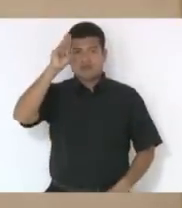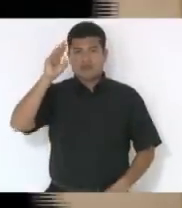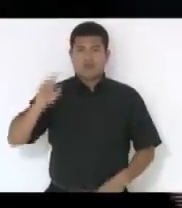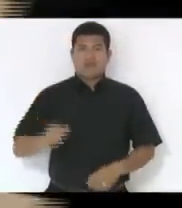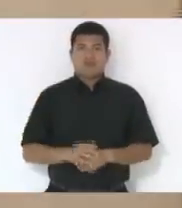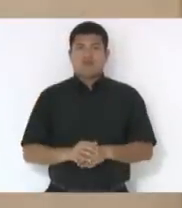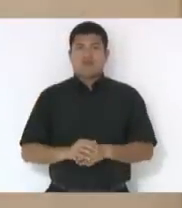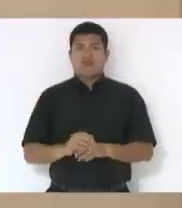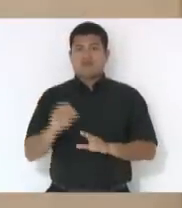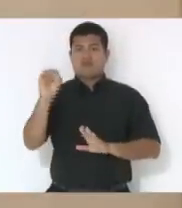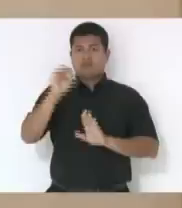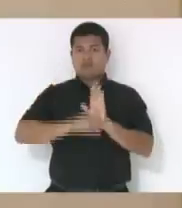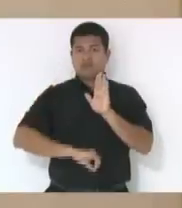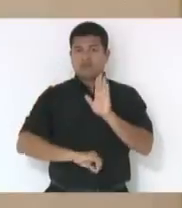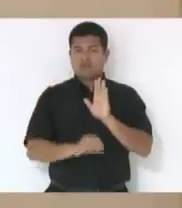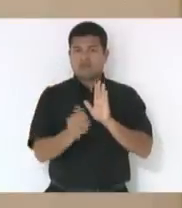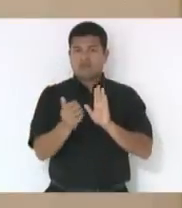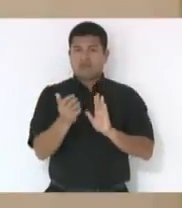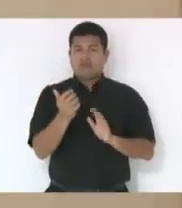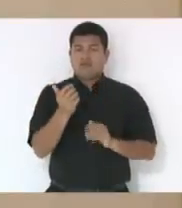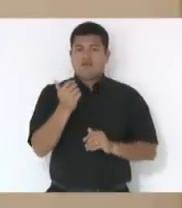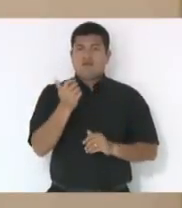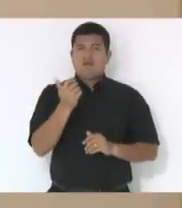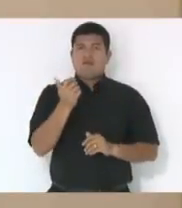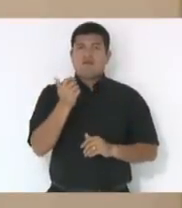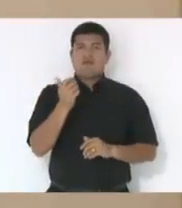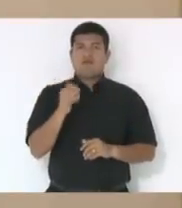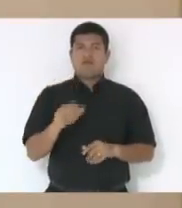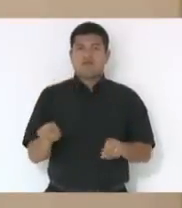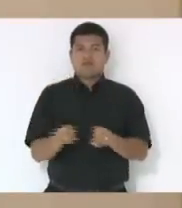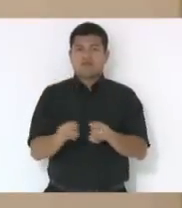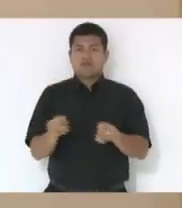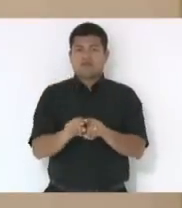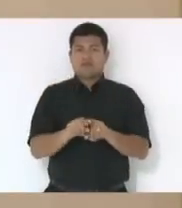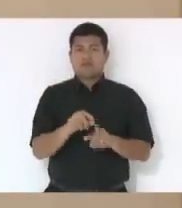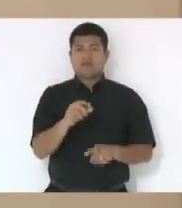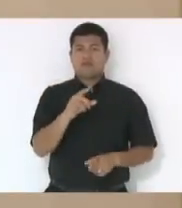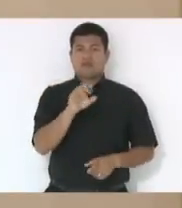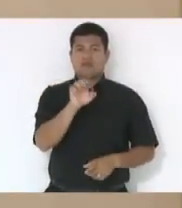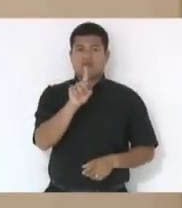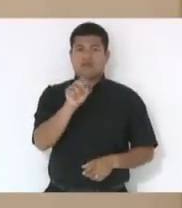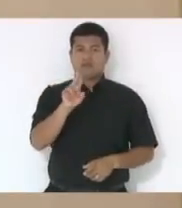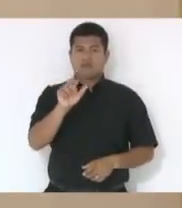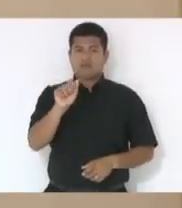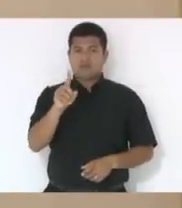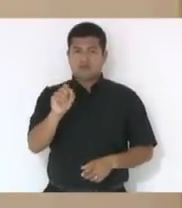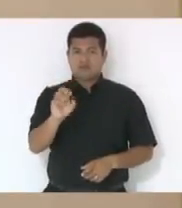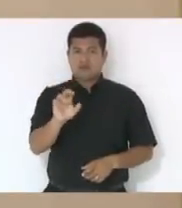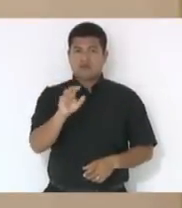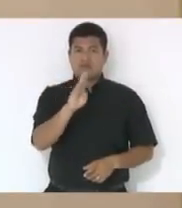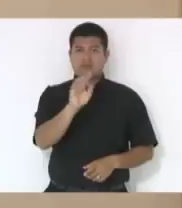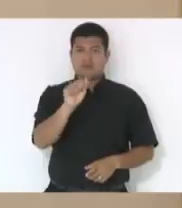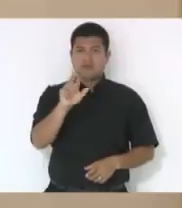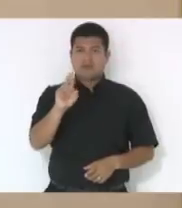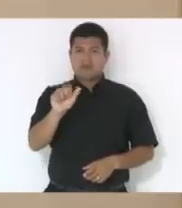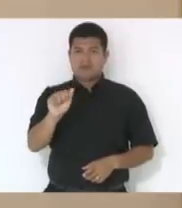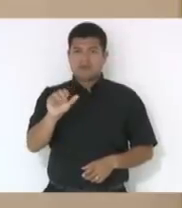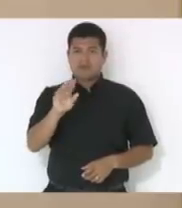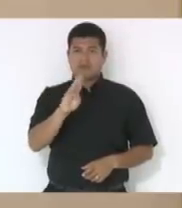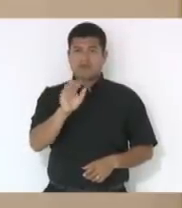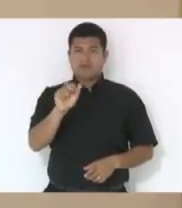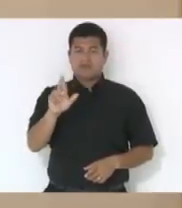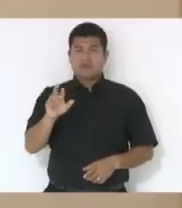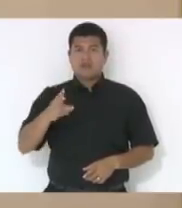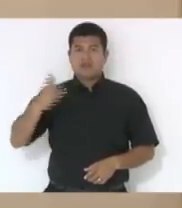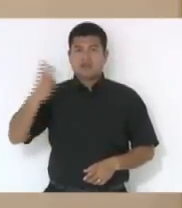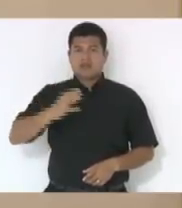Guilherme Dal Igna, a aspirante oficial Bárbara Forthkamp, o terceiro sargento Lúcio Vitorino Córdoba